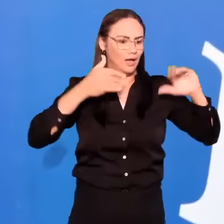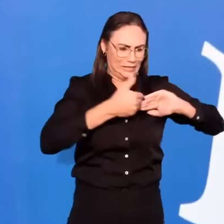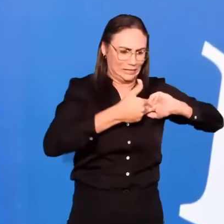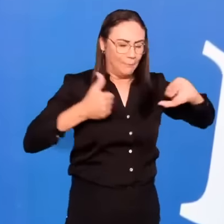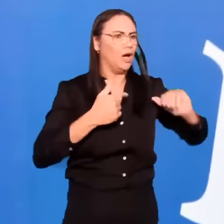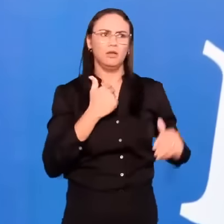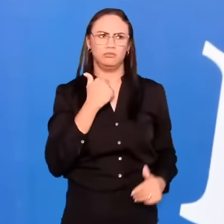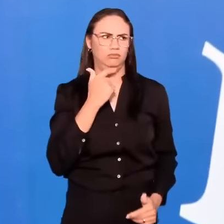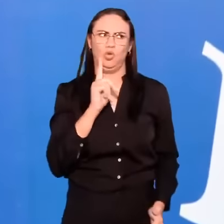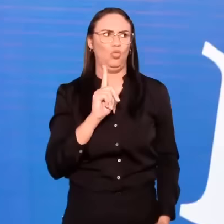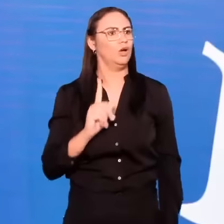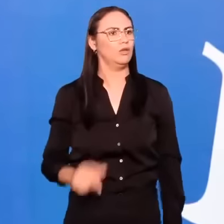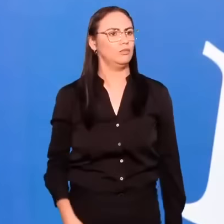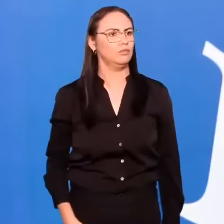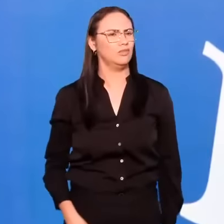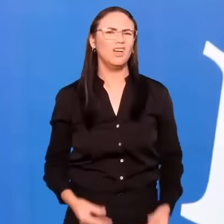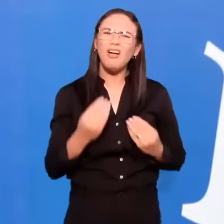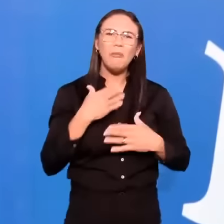importância o corpo?